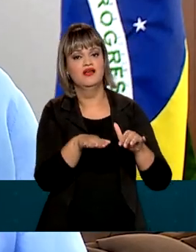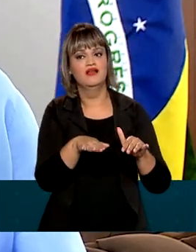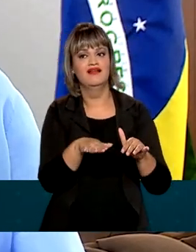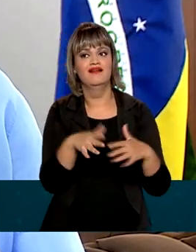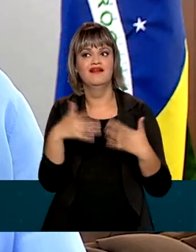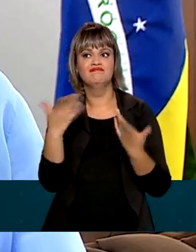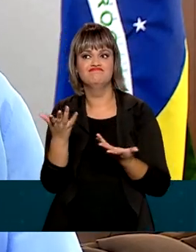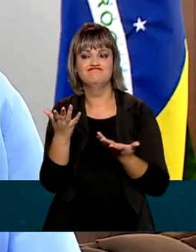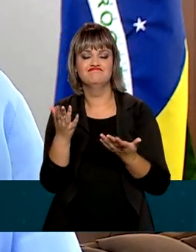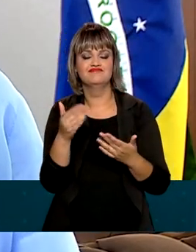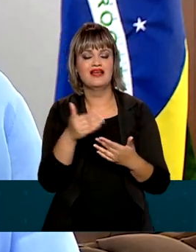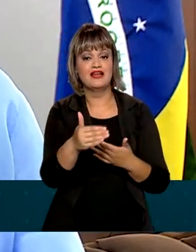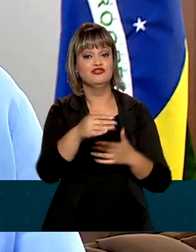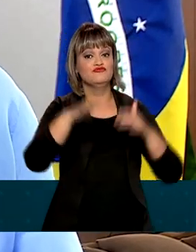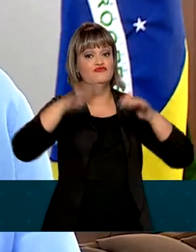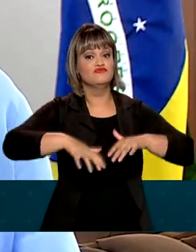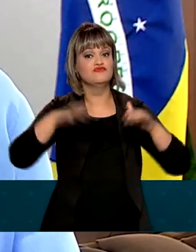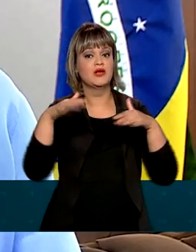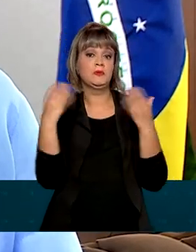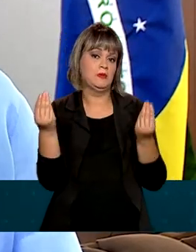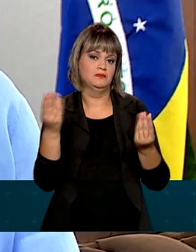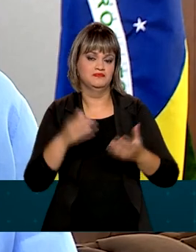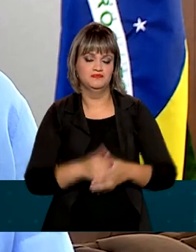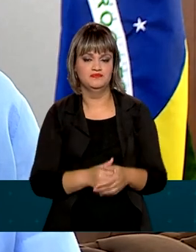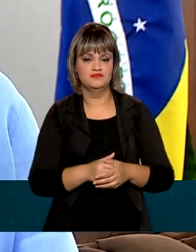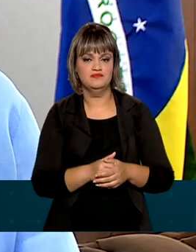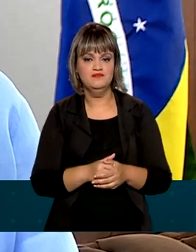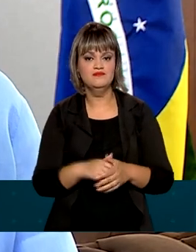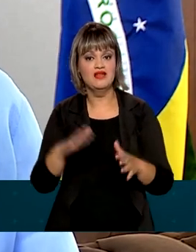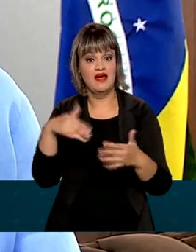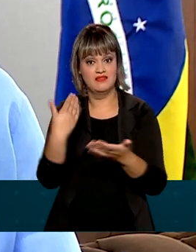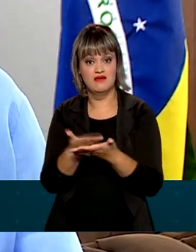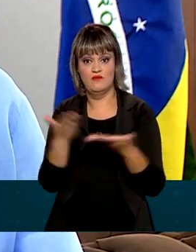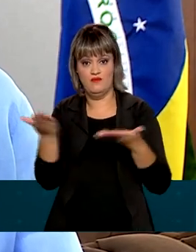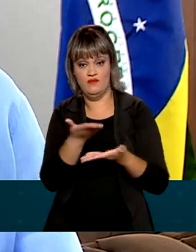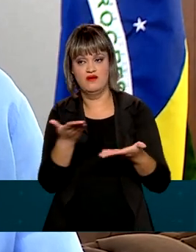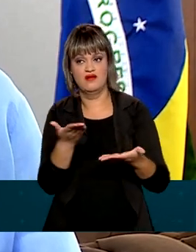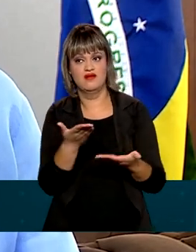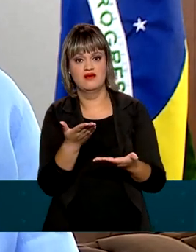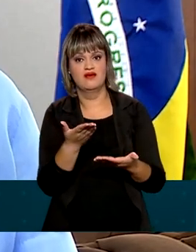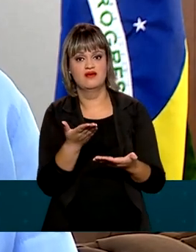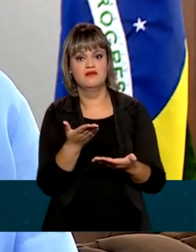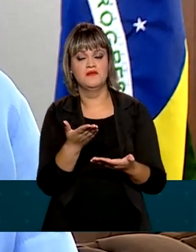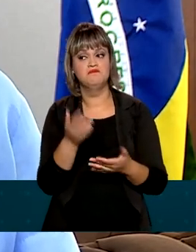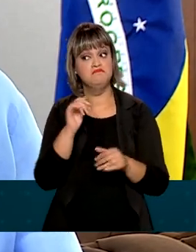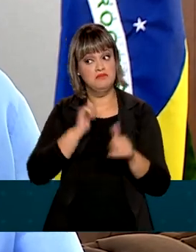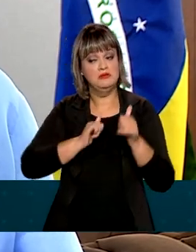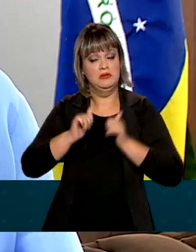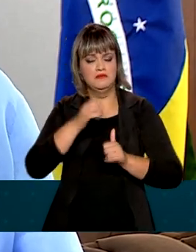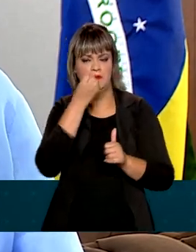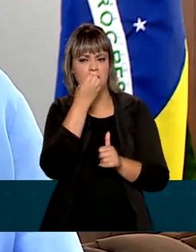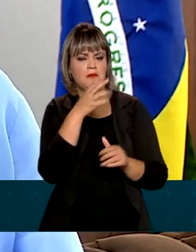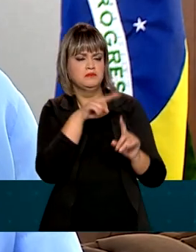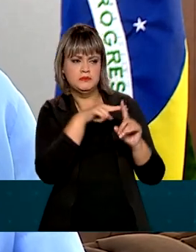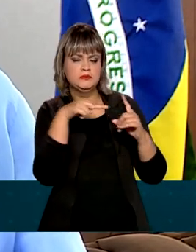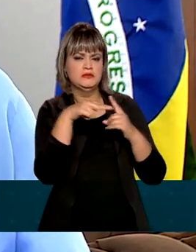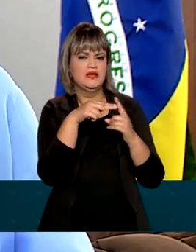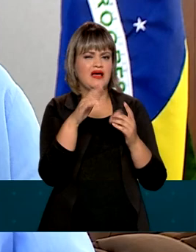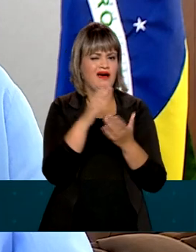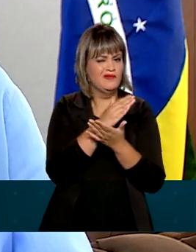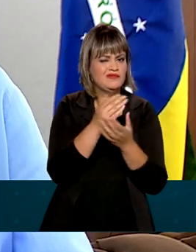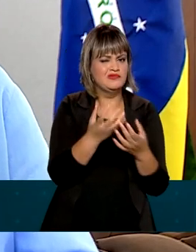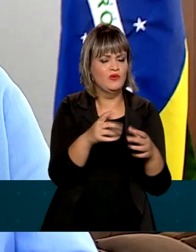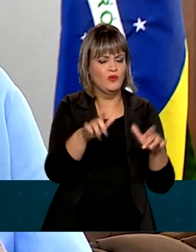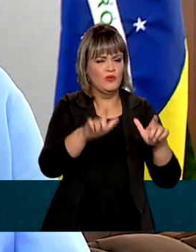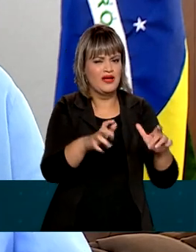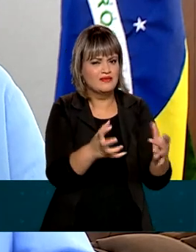como é que vem aí as chuvas. Por enquanto, nós temos aí boas perspectivas, temos um pouquinho de seca,